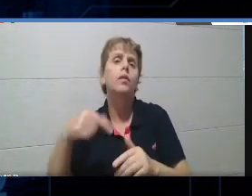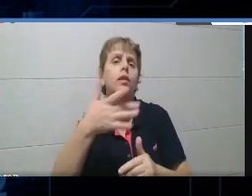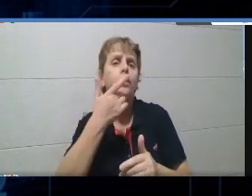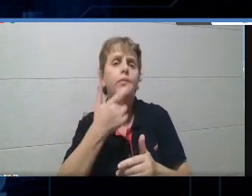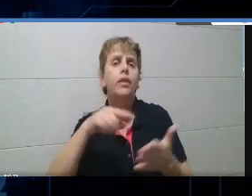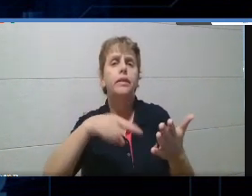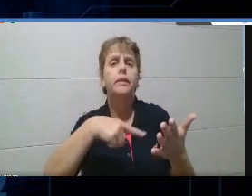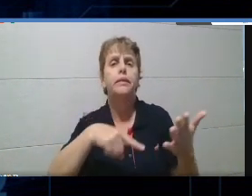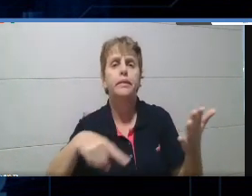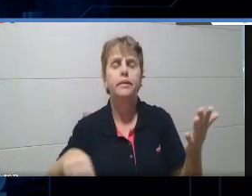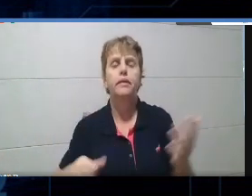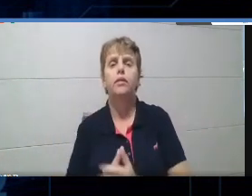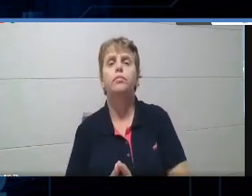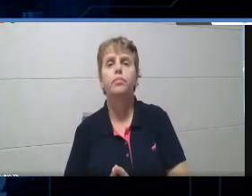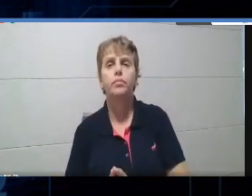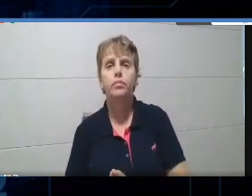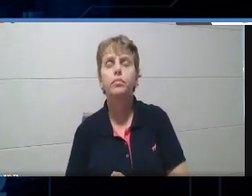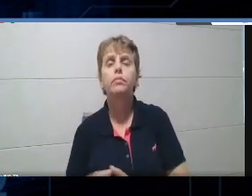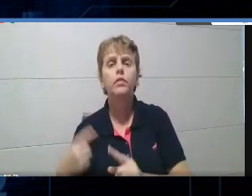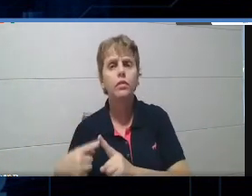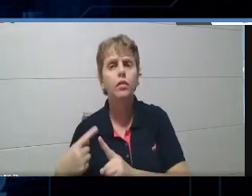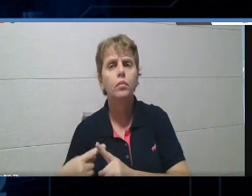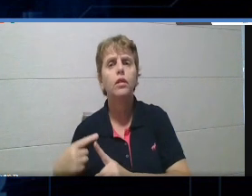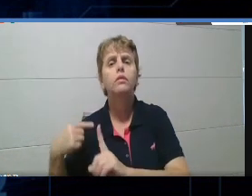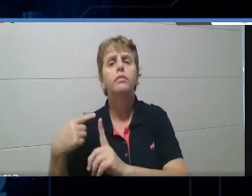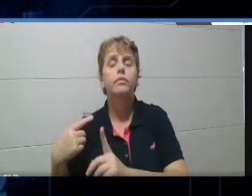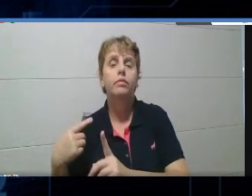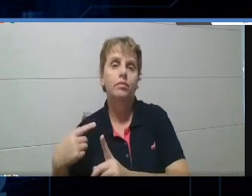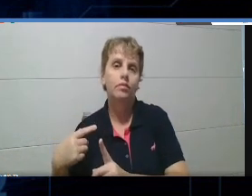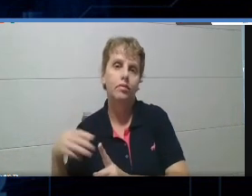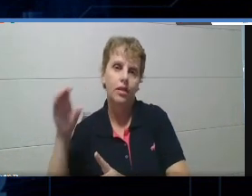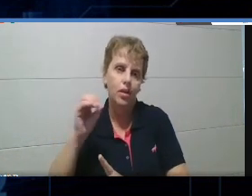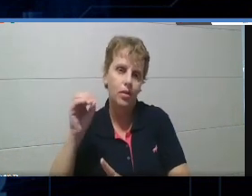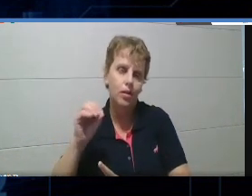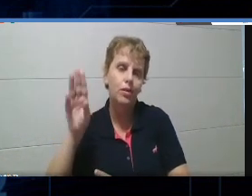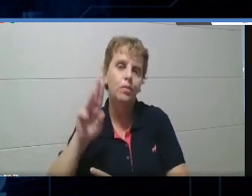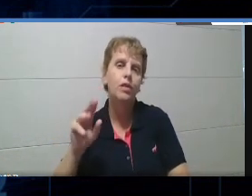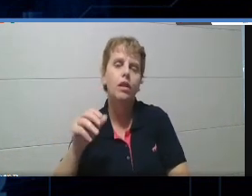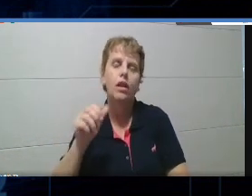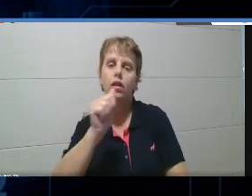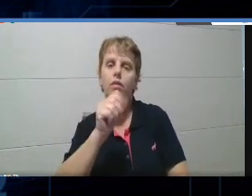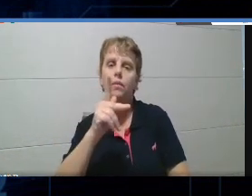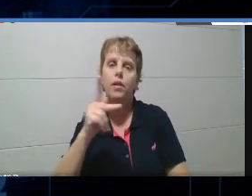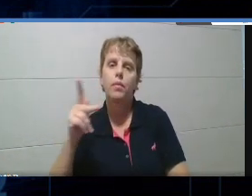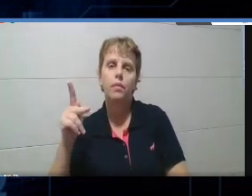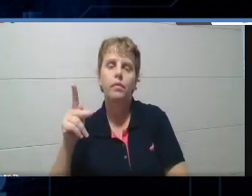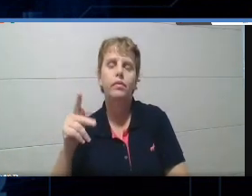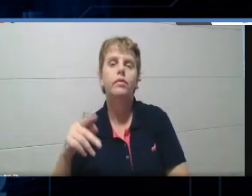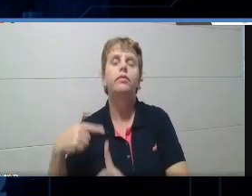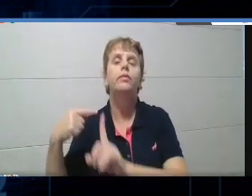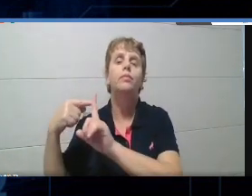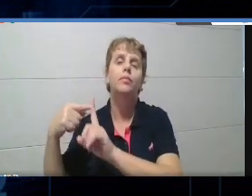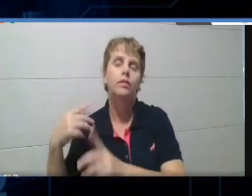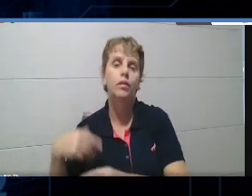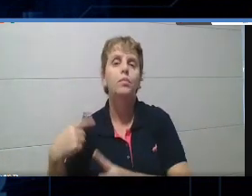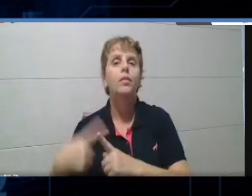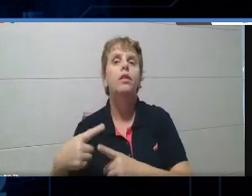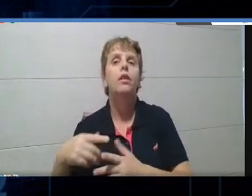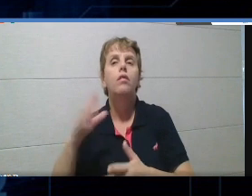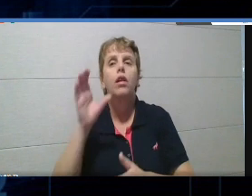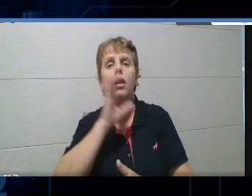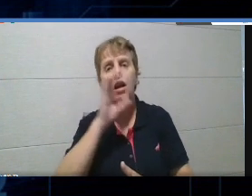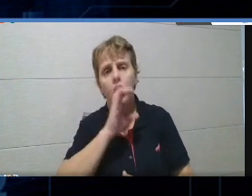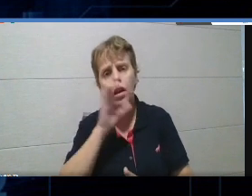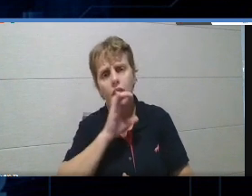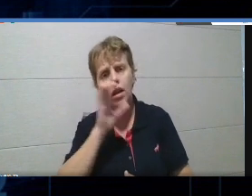Porque um ponto muito positivo de estar utilizando esse aplicativo, essa ferramenta, né? É para automatizar as correções. Eu consigo